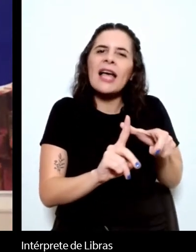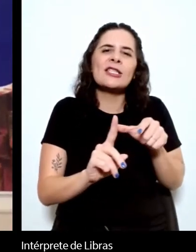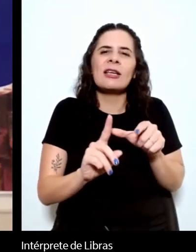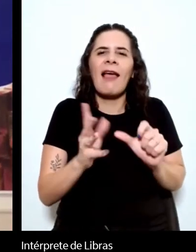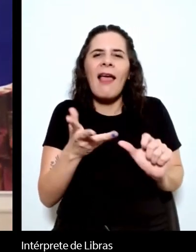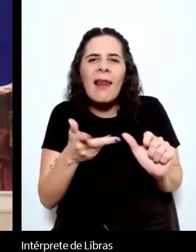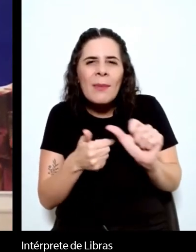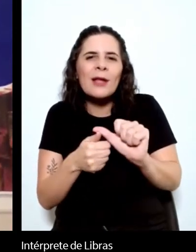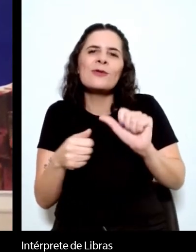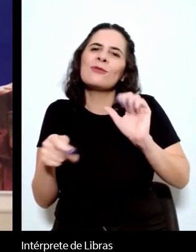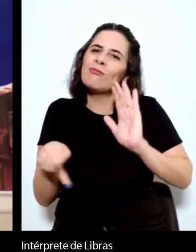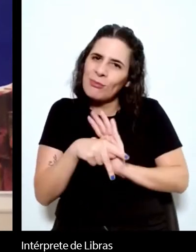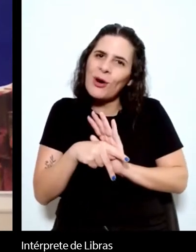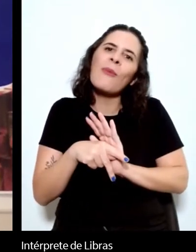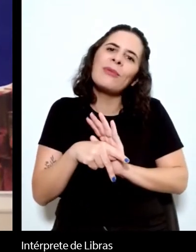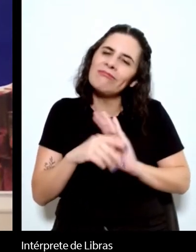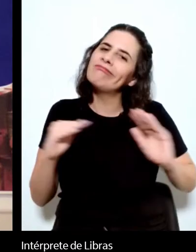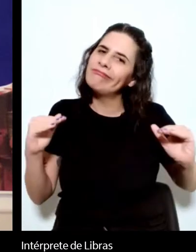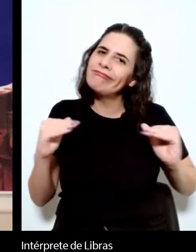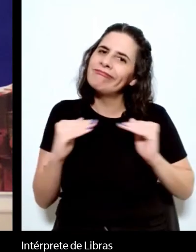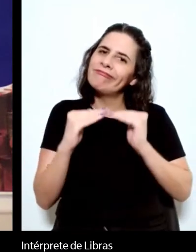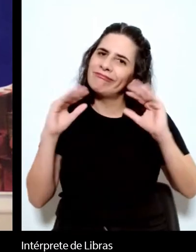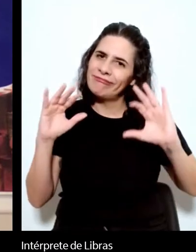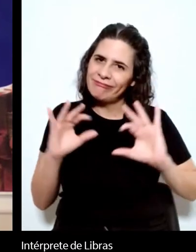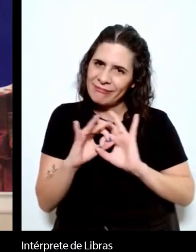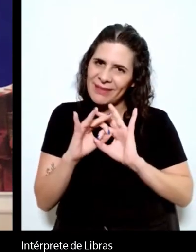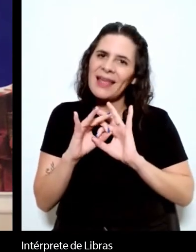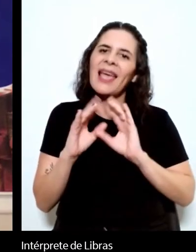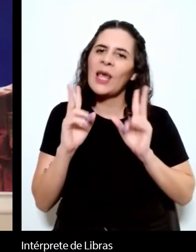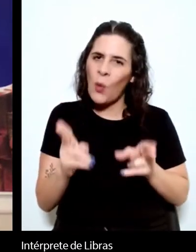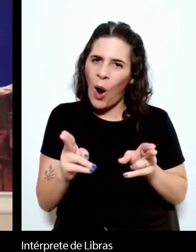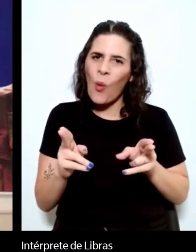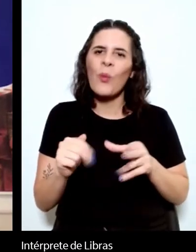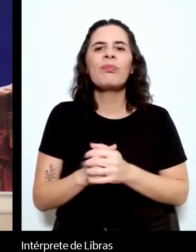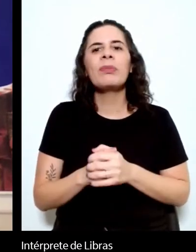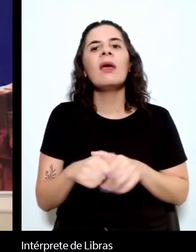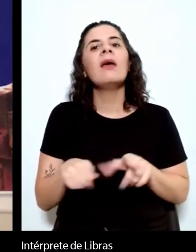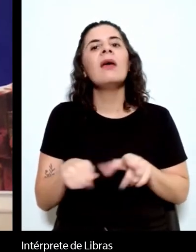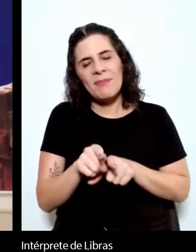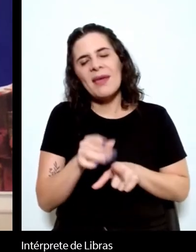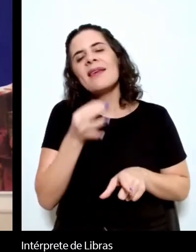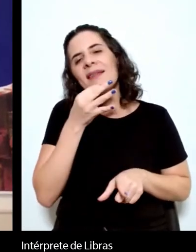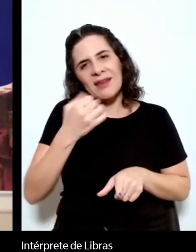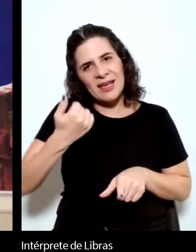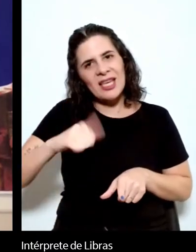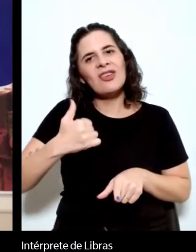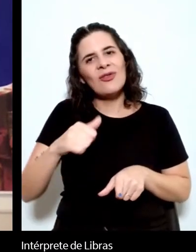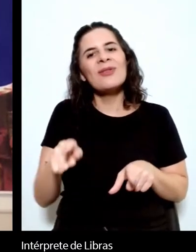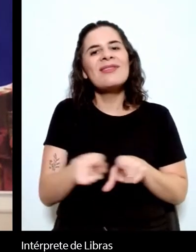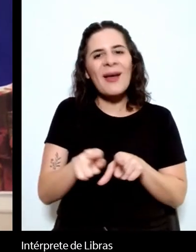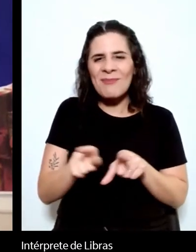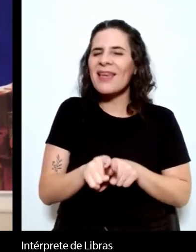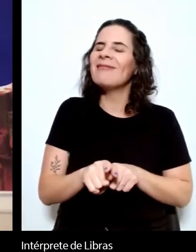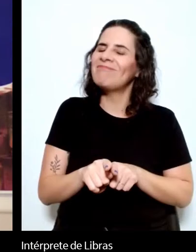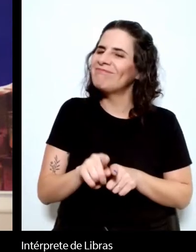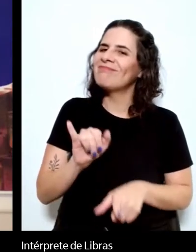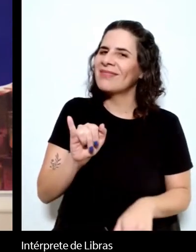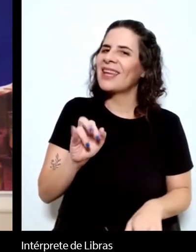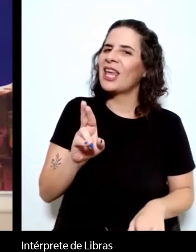que ter muito em comum o espírito crítico e com certeza concordo com a Ana Cirene que a ironia